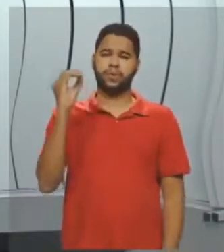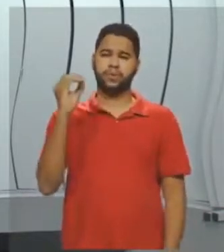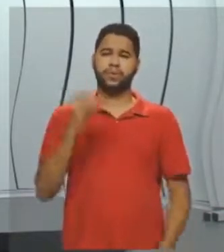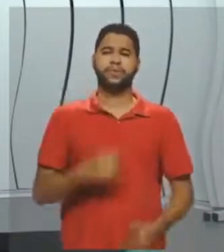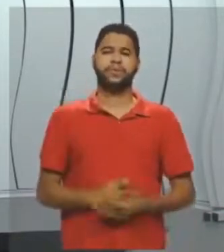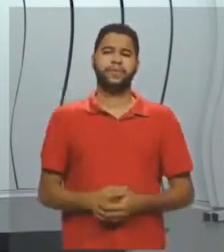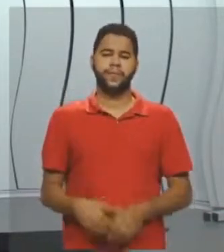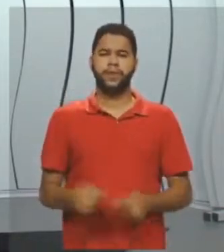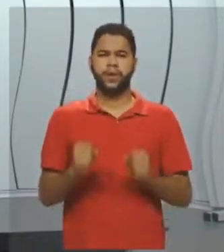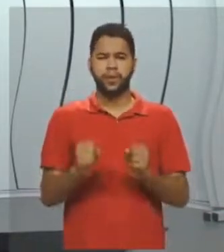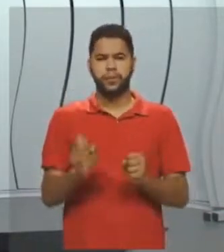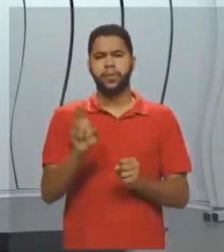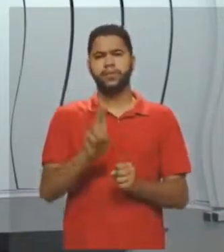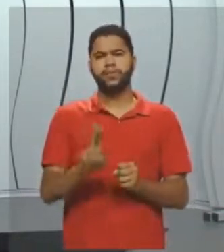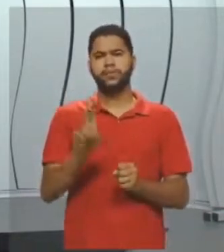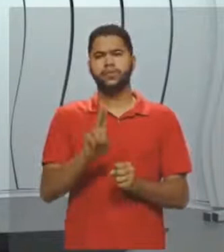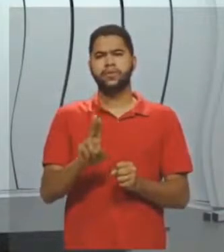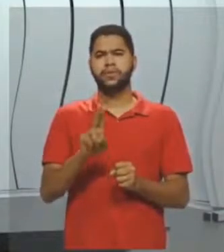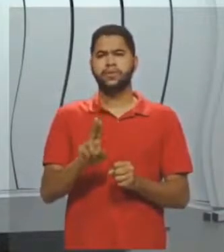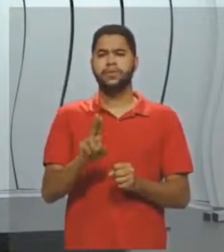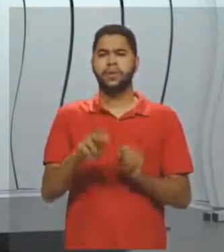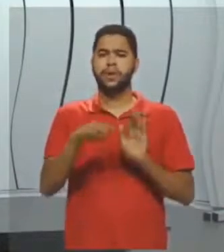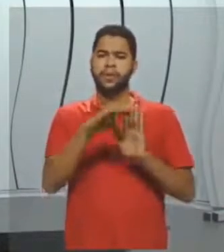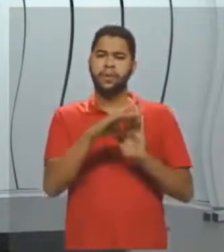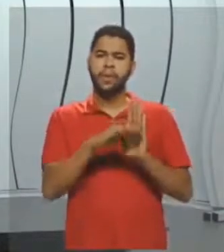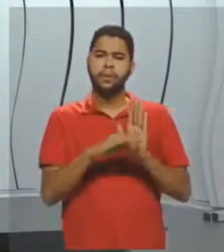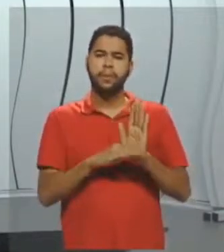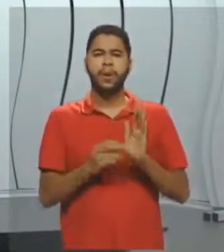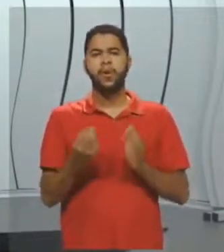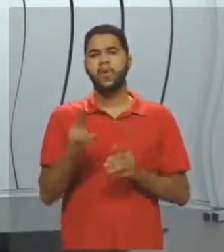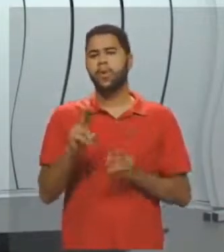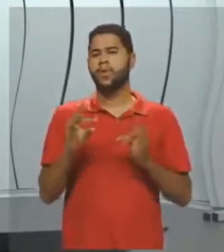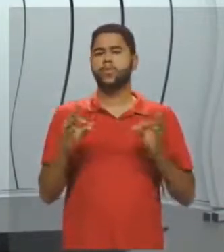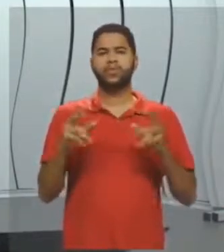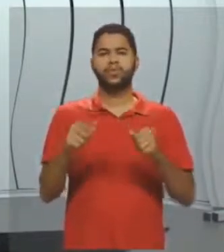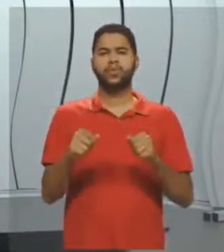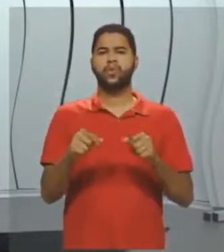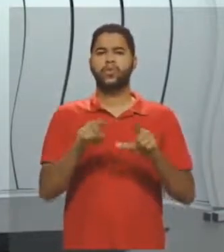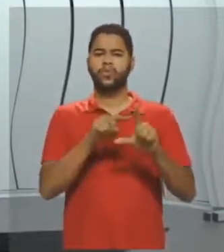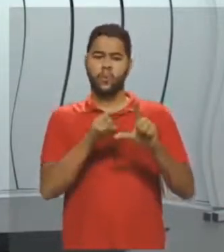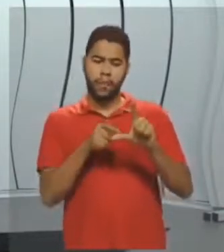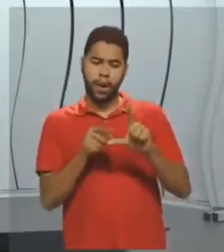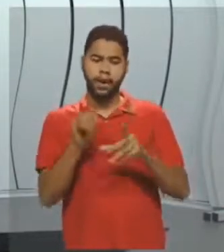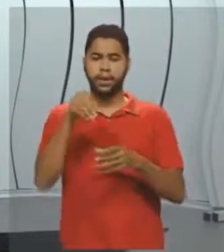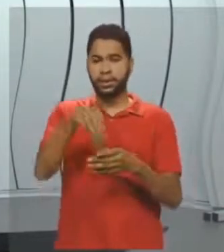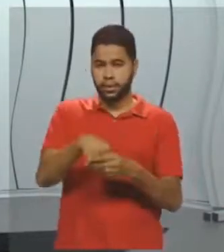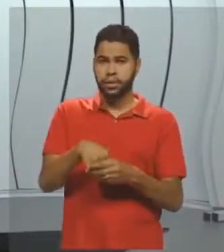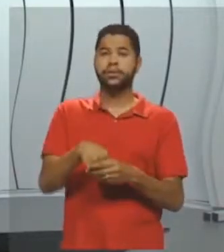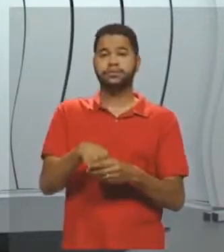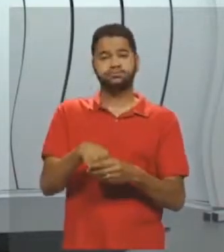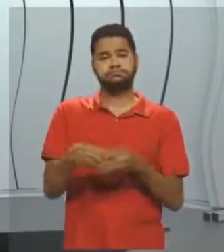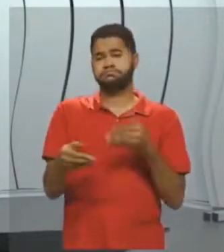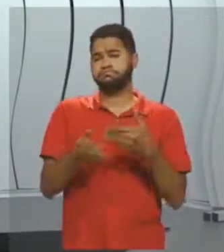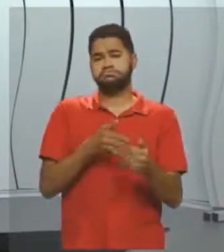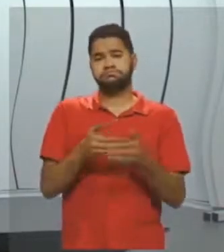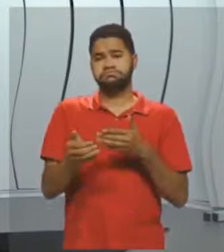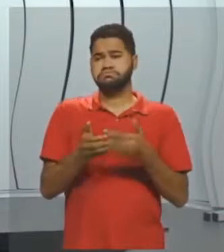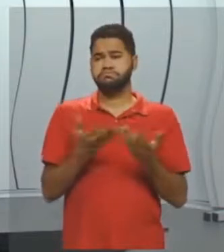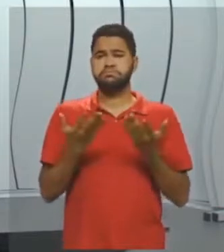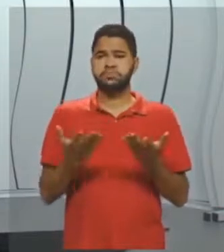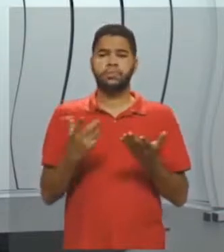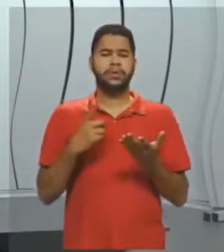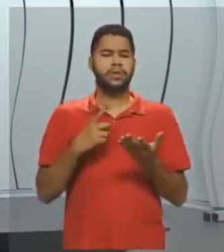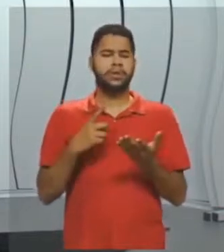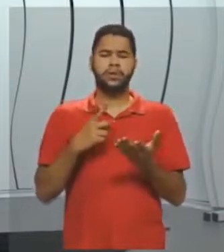Então, eu posso usar essa propriedade ou a de todos os ângulos internos. Tanto faz. Vou chegar